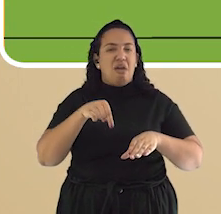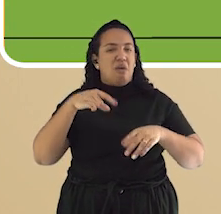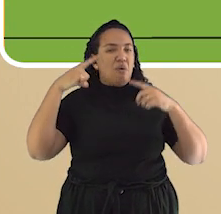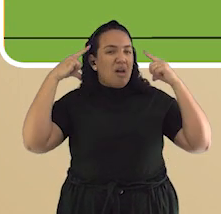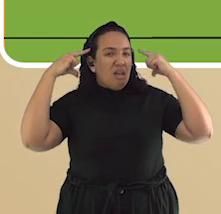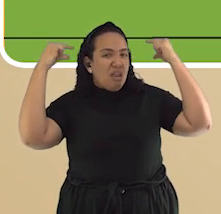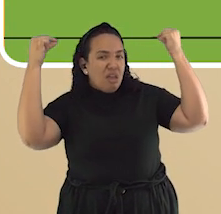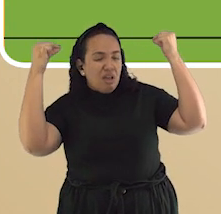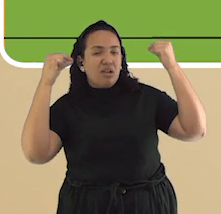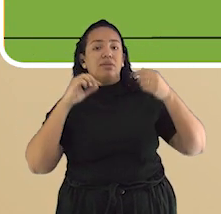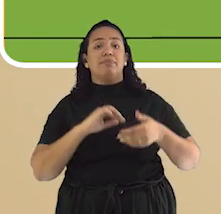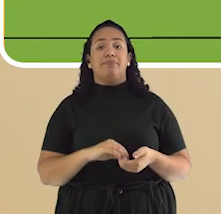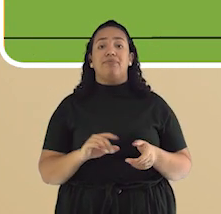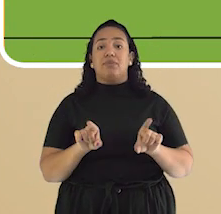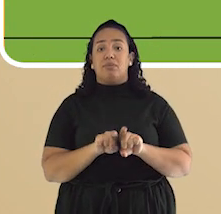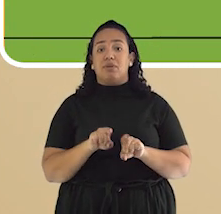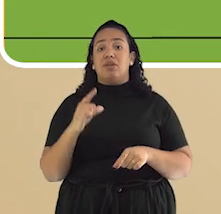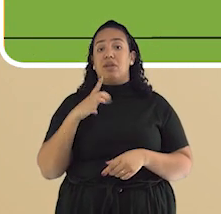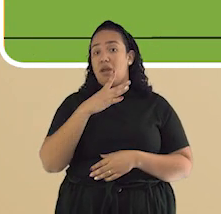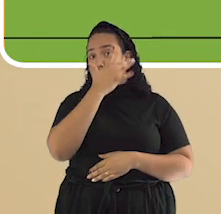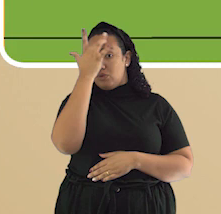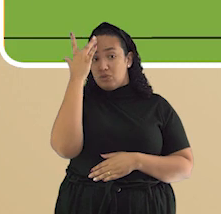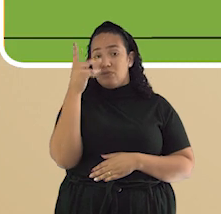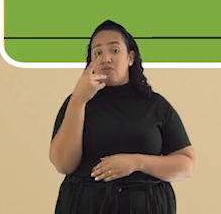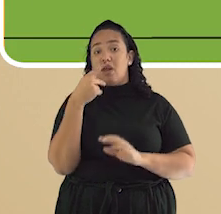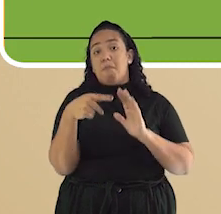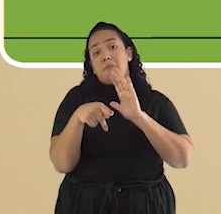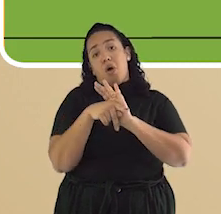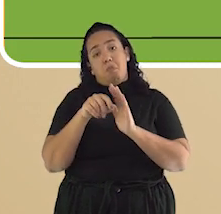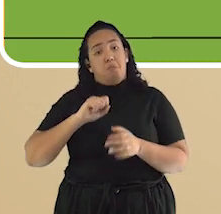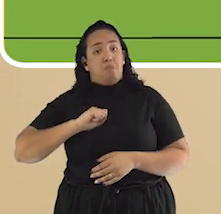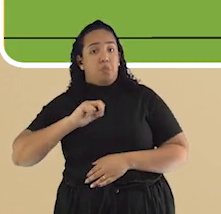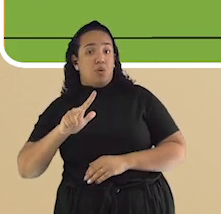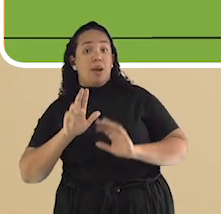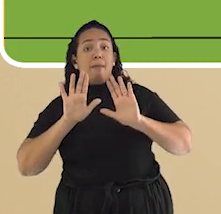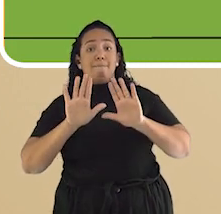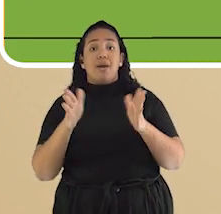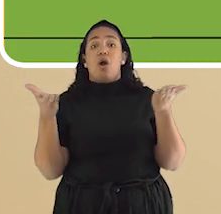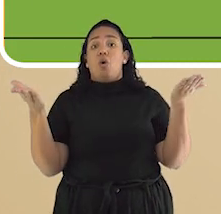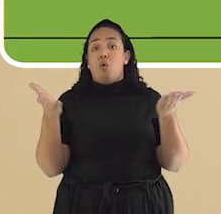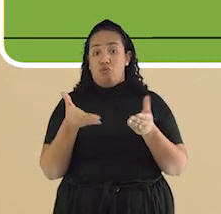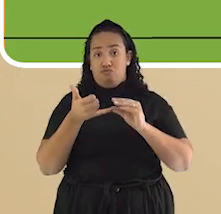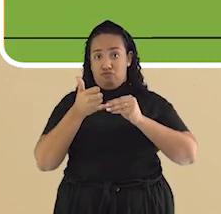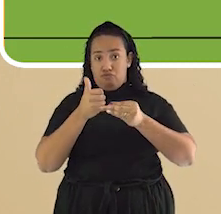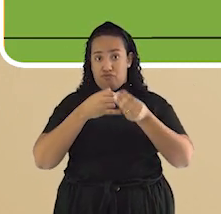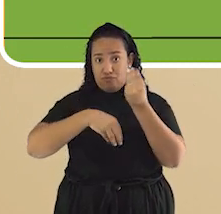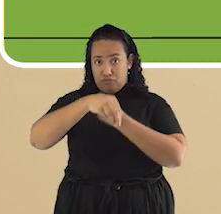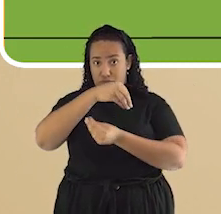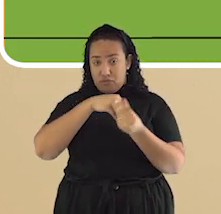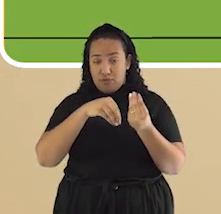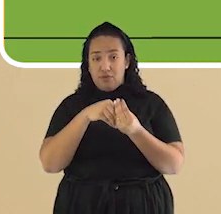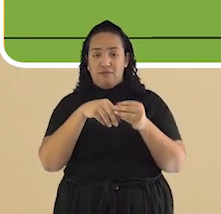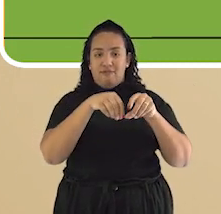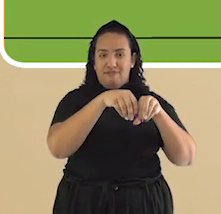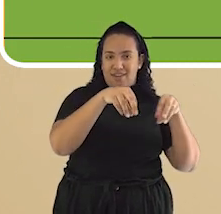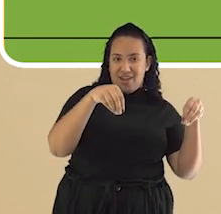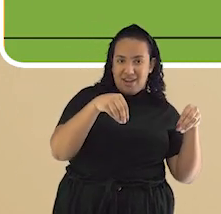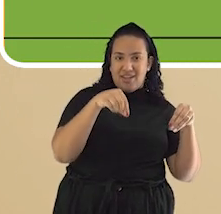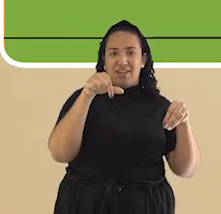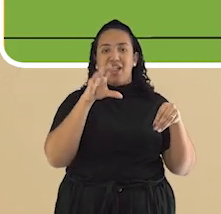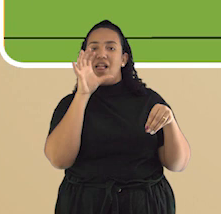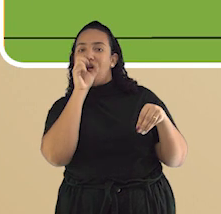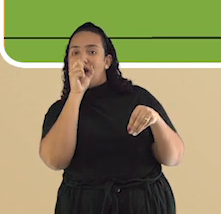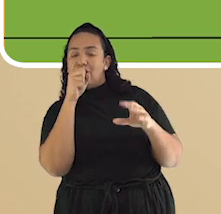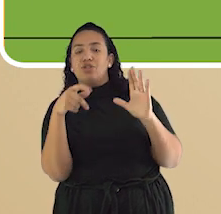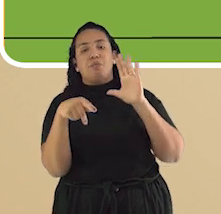dizem que é de origem portuguesa, mas a verdade é que a feijoada, como se conhece hoje, com farofa e laranja, tem origem afro